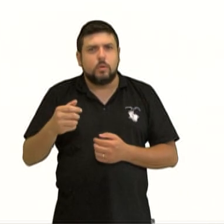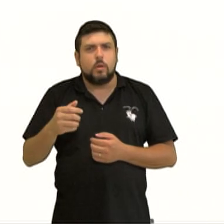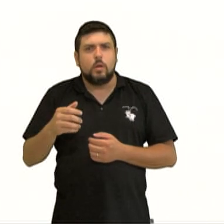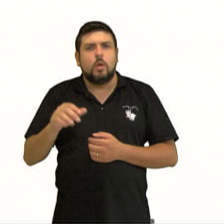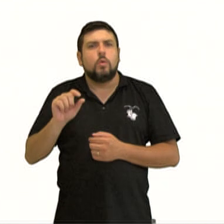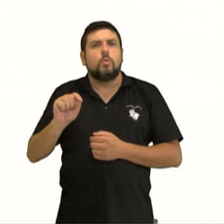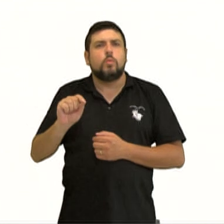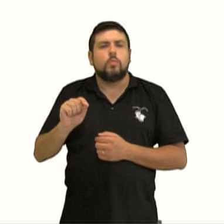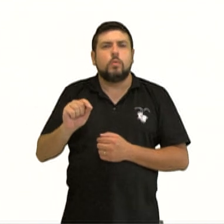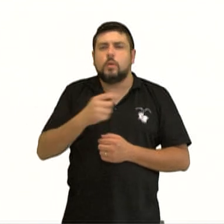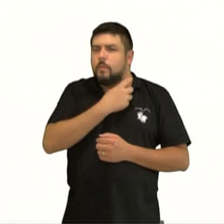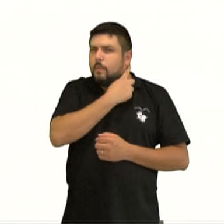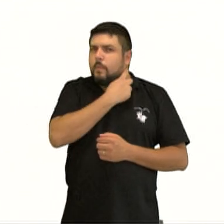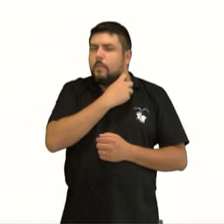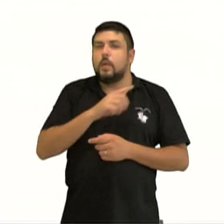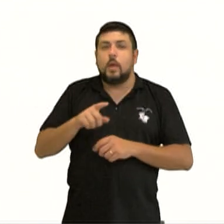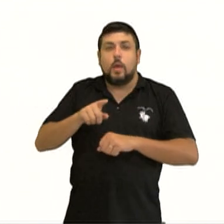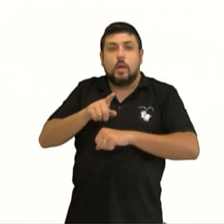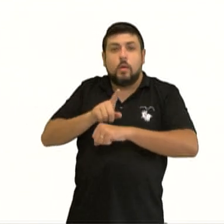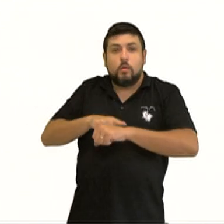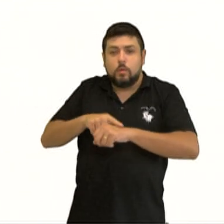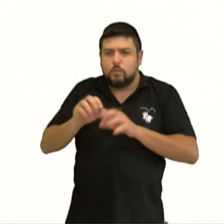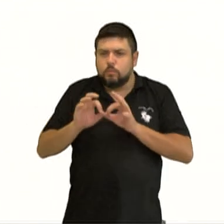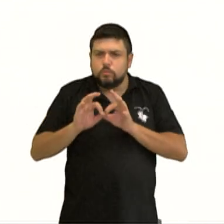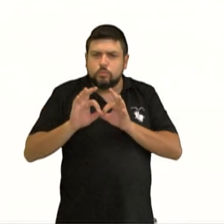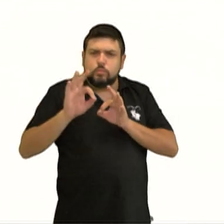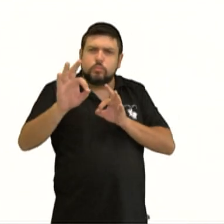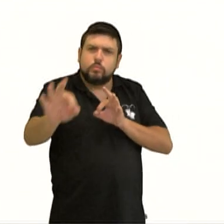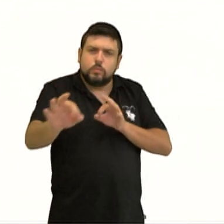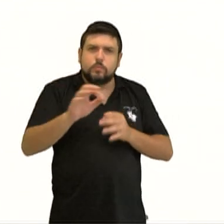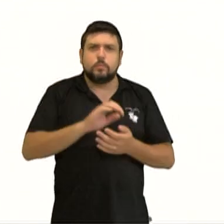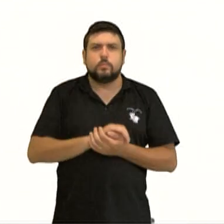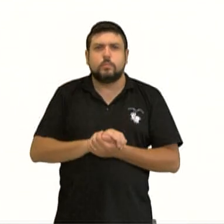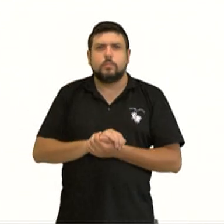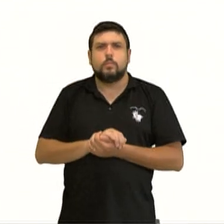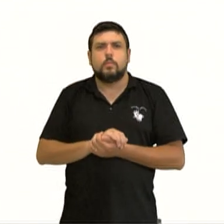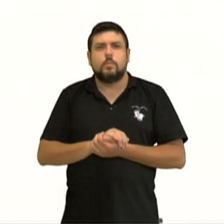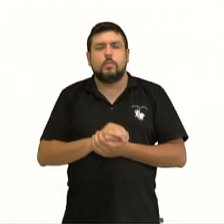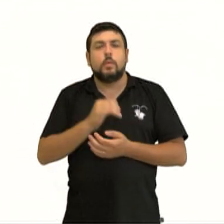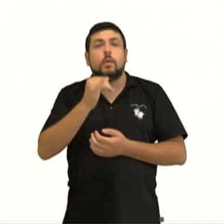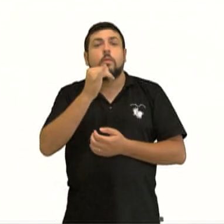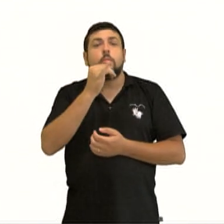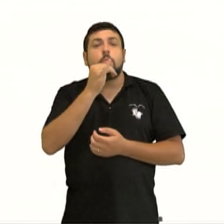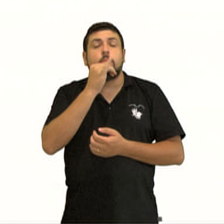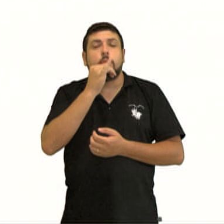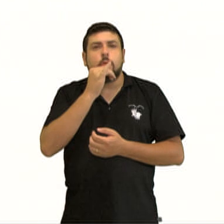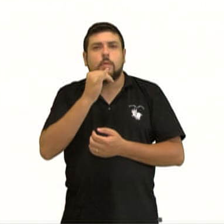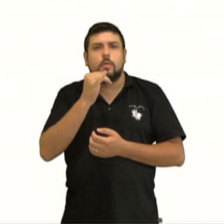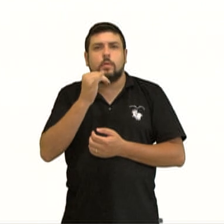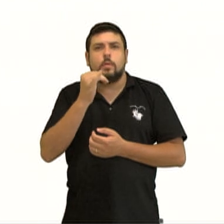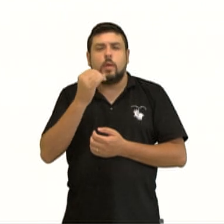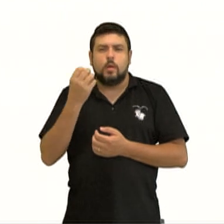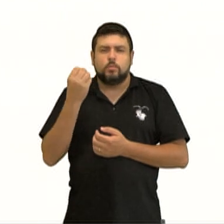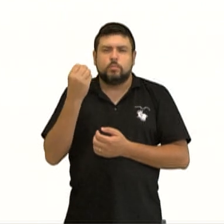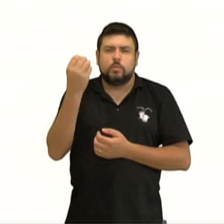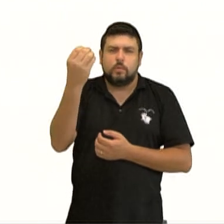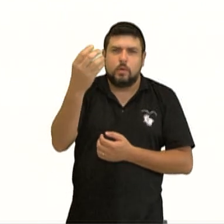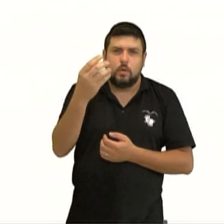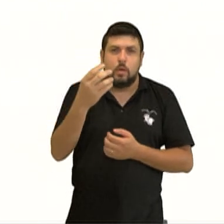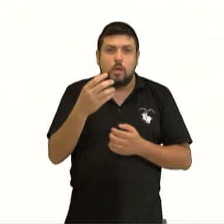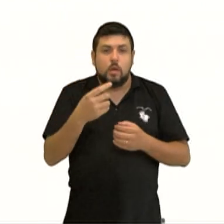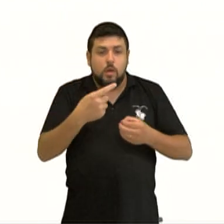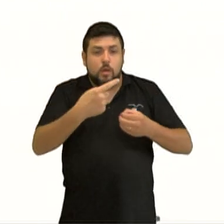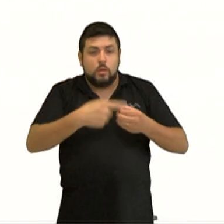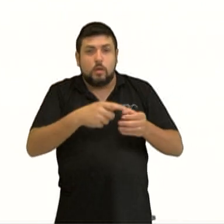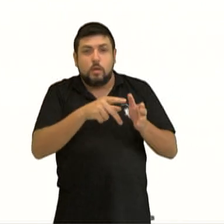consideração o tempo necessário para o deslocamento, certo? Ou seja, por exemplo, aqui eu tenho uma viagem que eu saí de Paranaguá a Guaratuba.